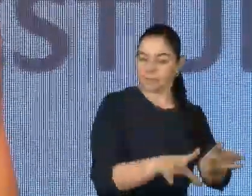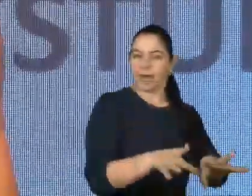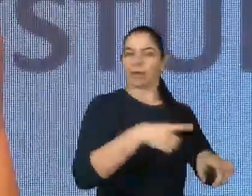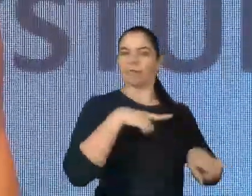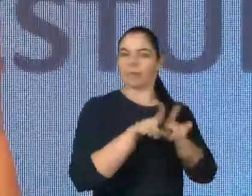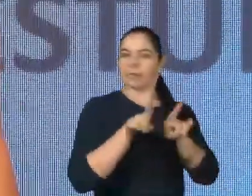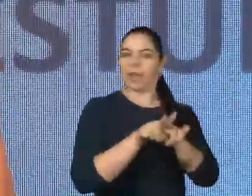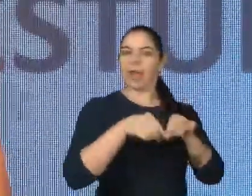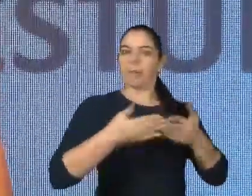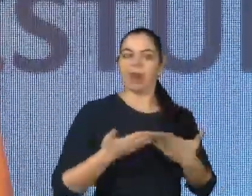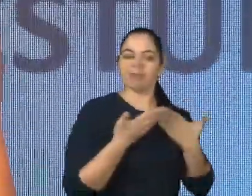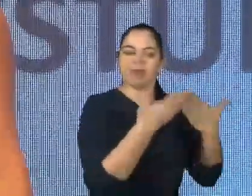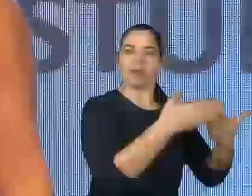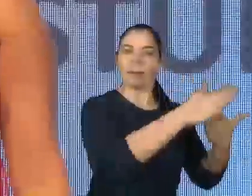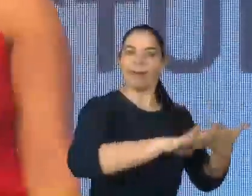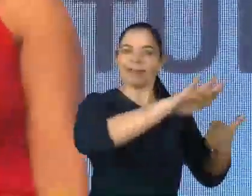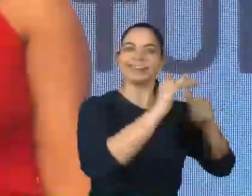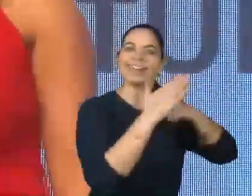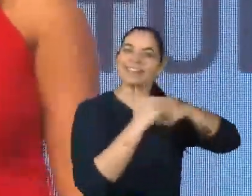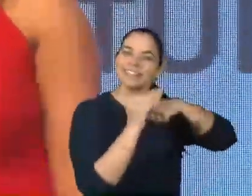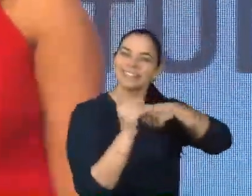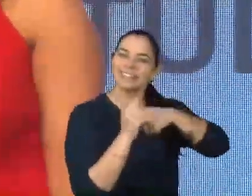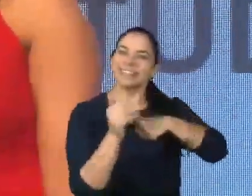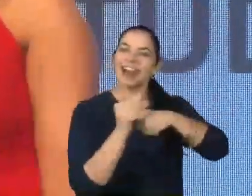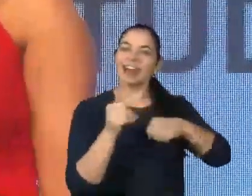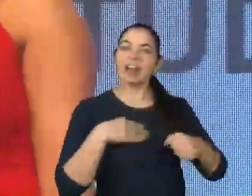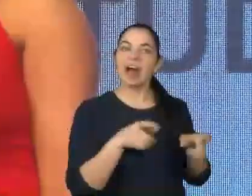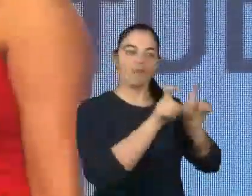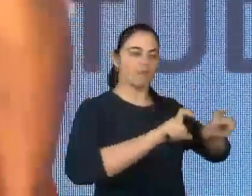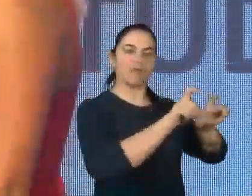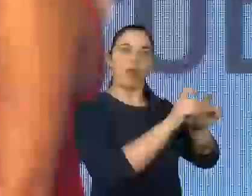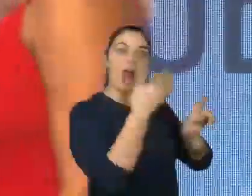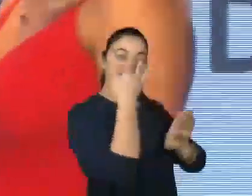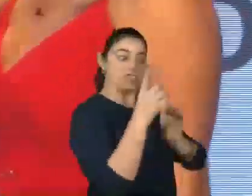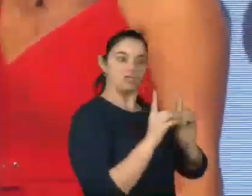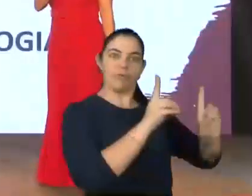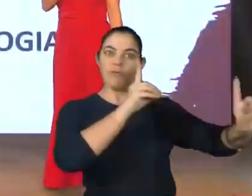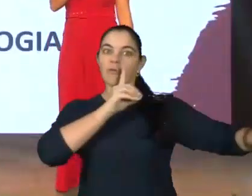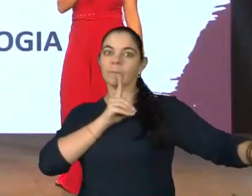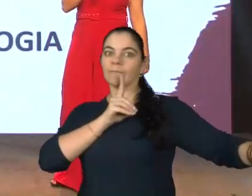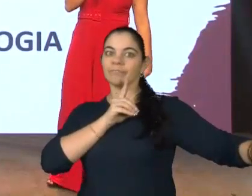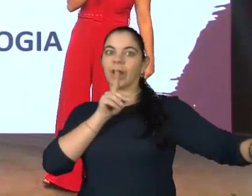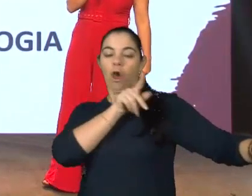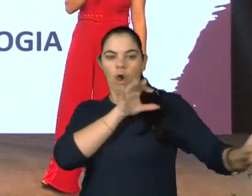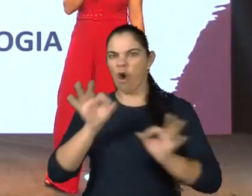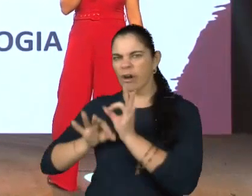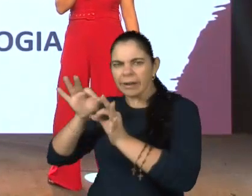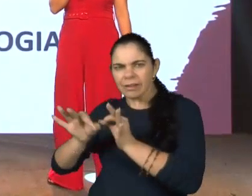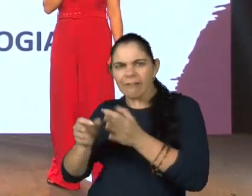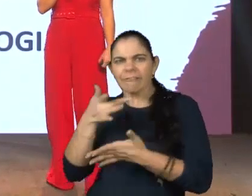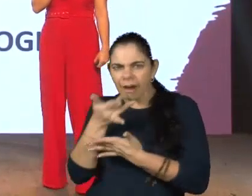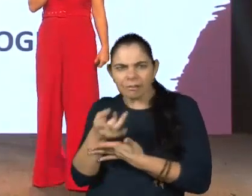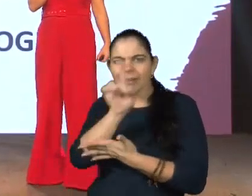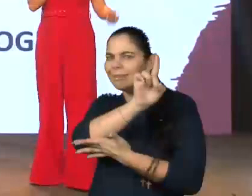conseguir levar para a criança a afetividade ultrapassando as telas. Planejamento foi fácil? Claro